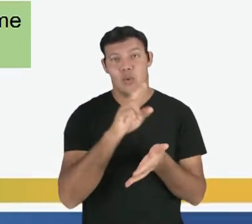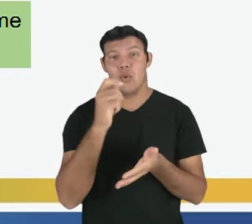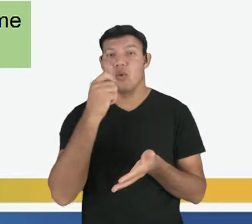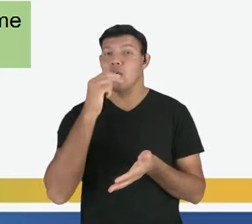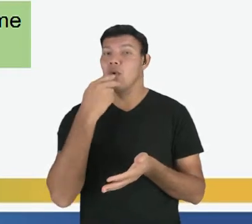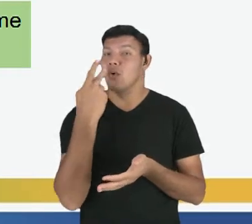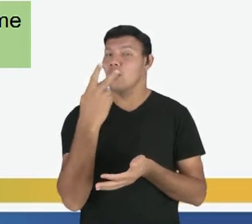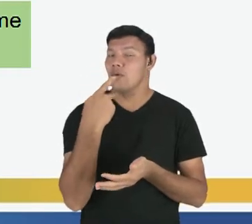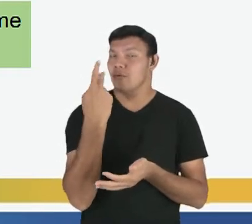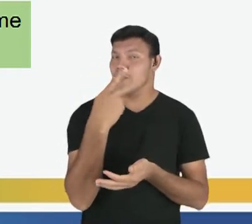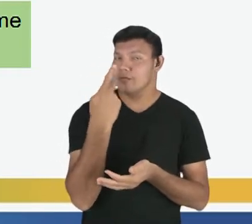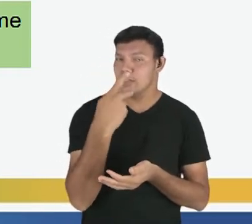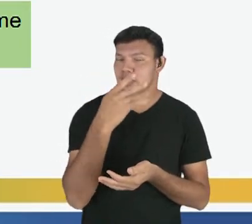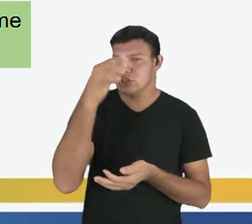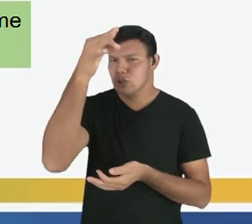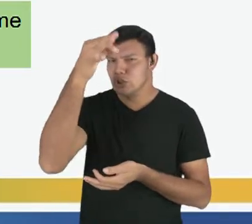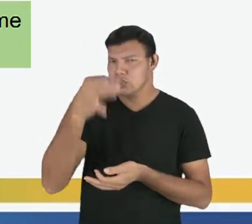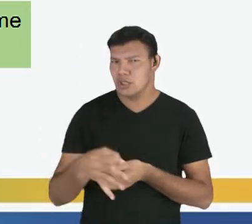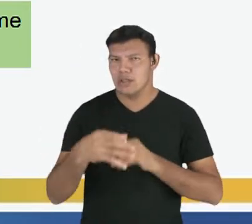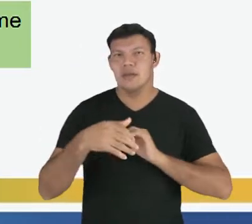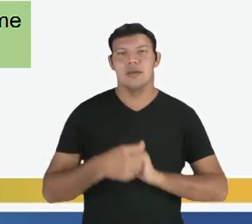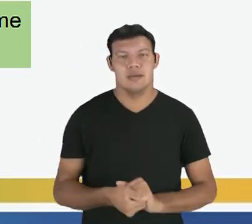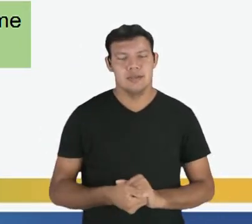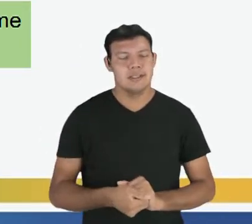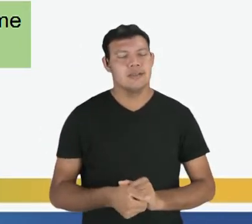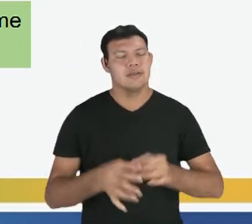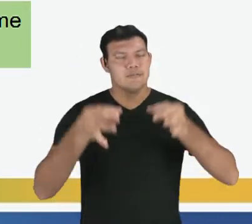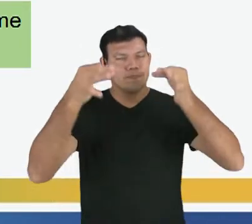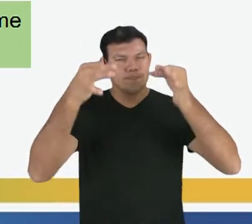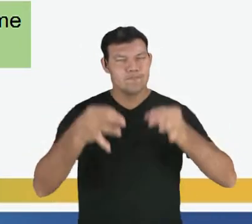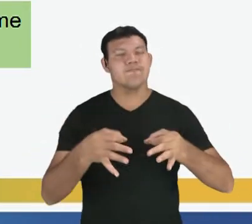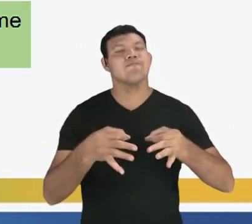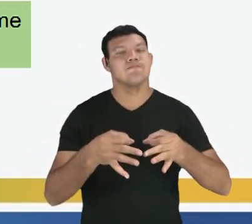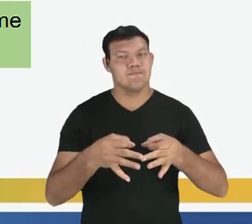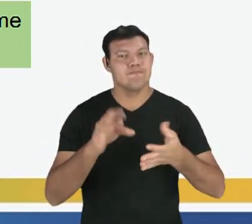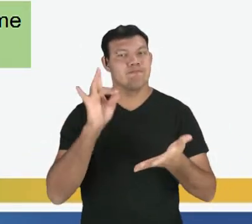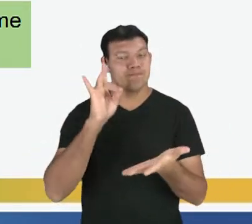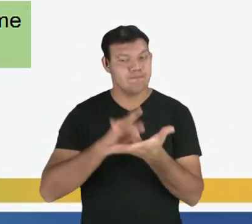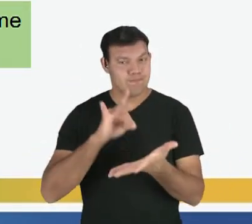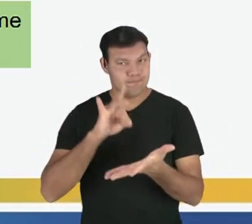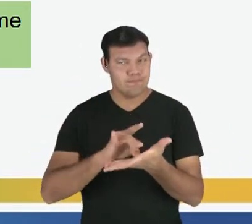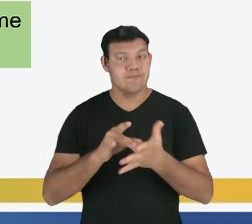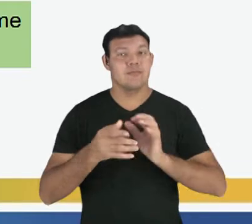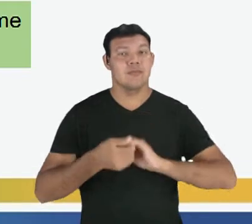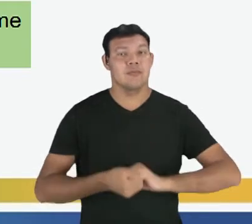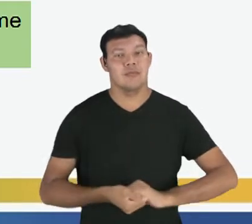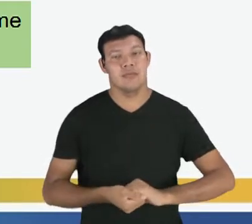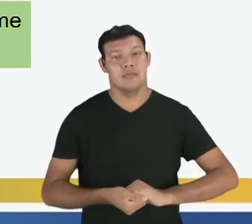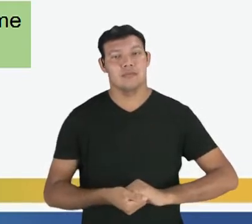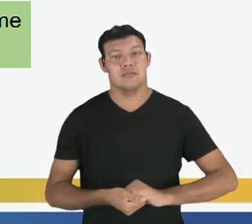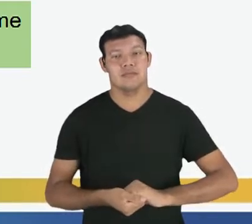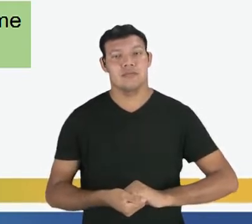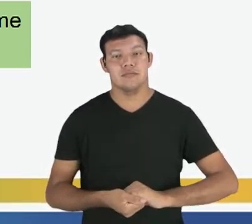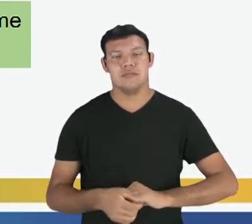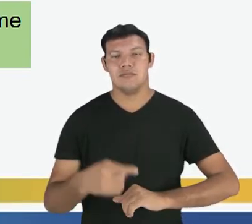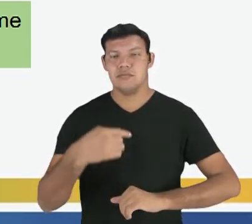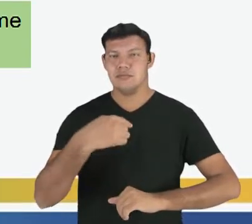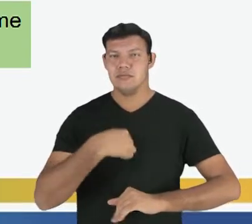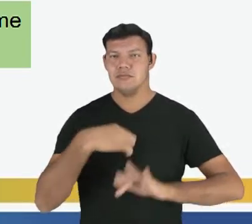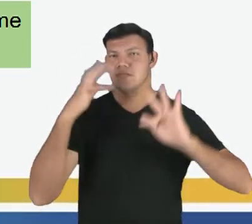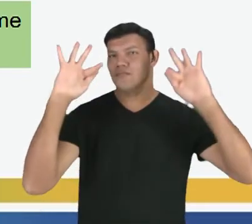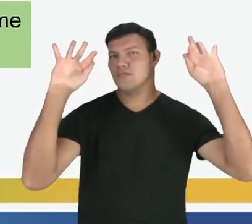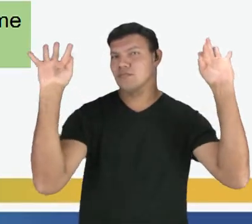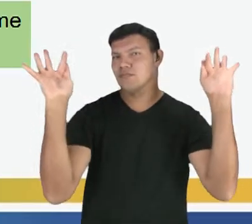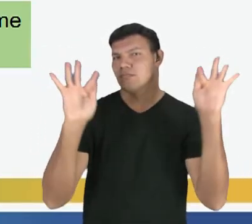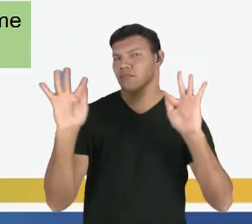indica certeza, algo certo, real, verdadeiro. Por exemplo, eu estou feliz.